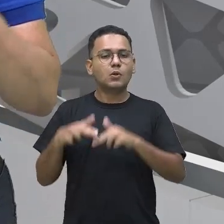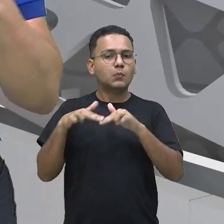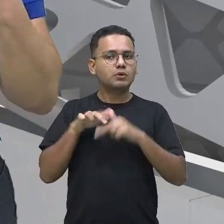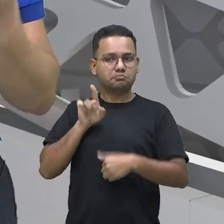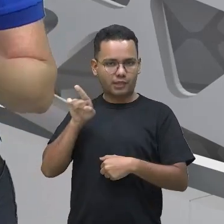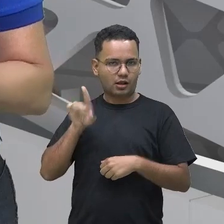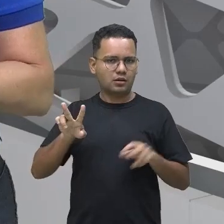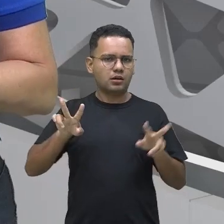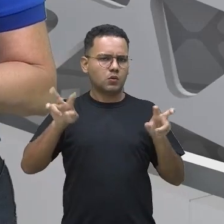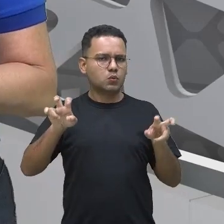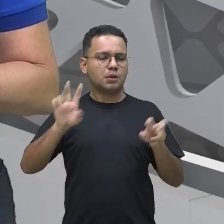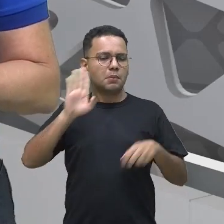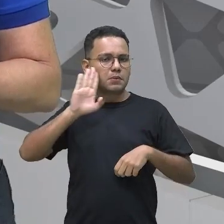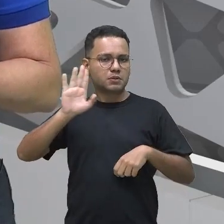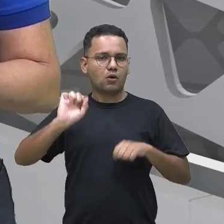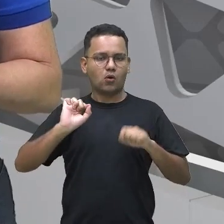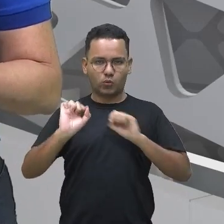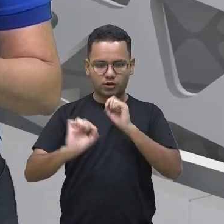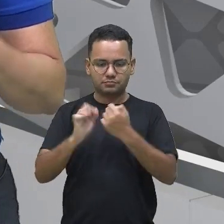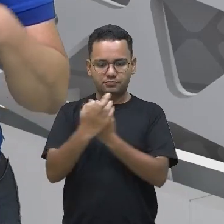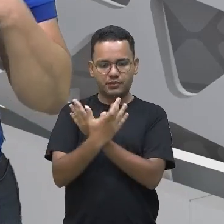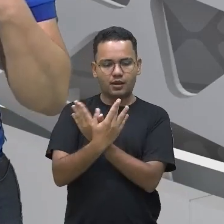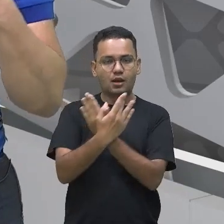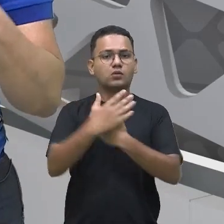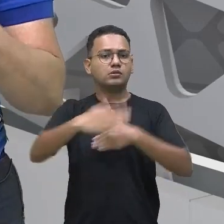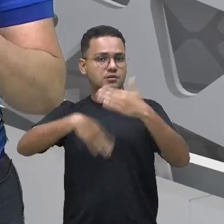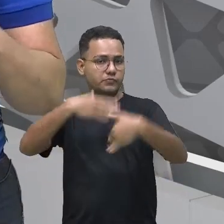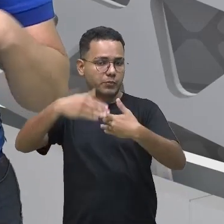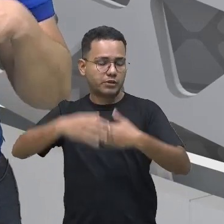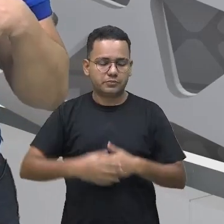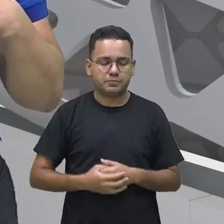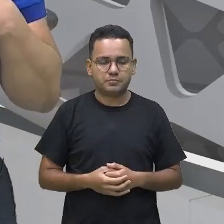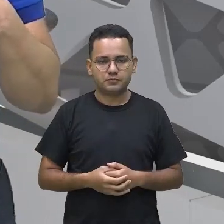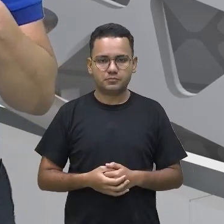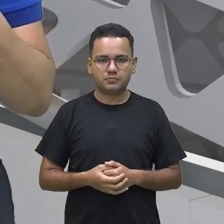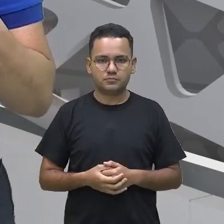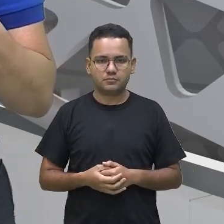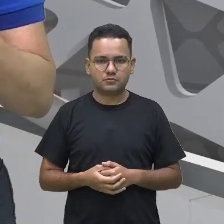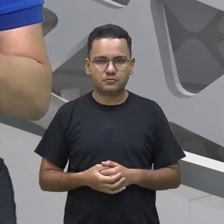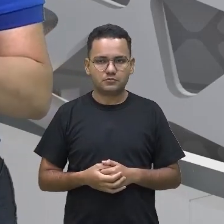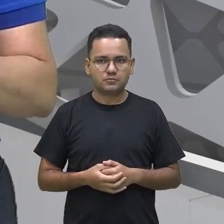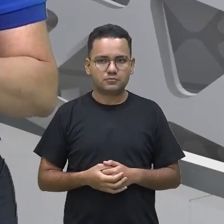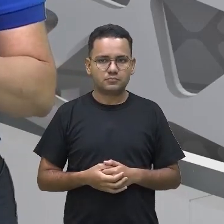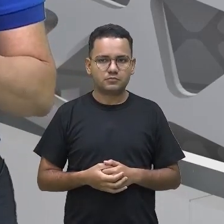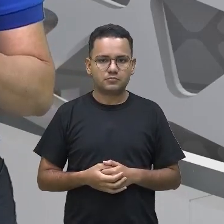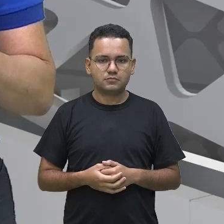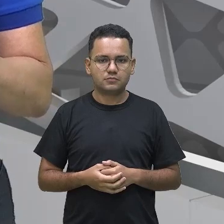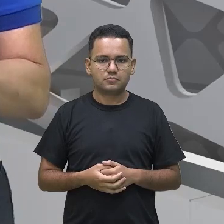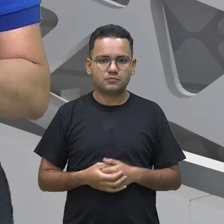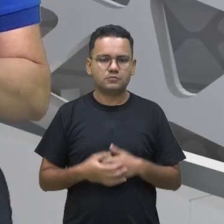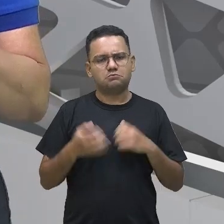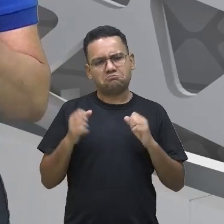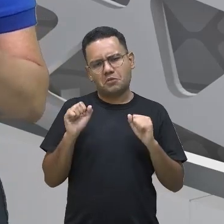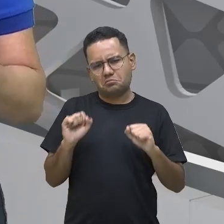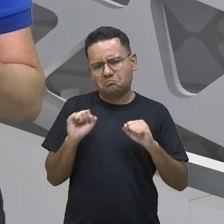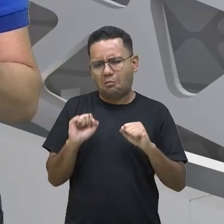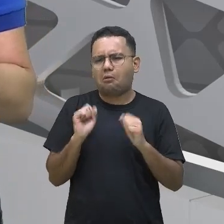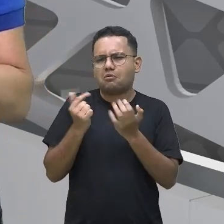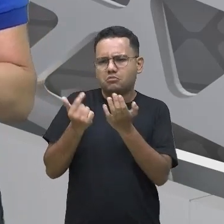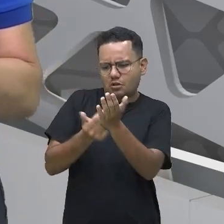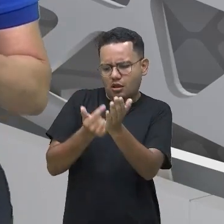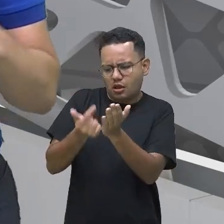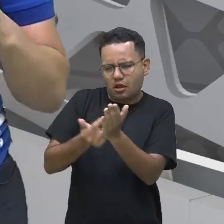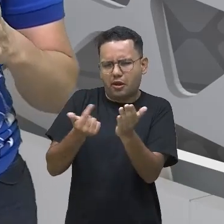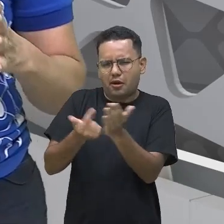vida da borboleta. Eu poderia pegar um livro, fazer uma leitura bem mais